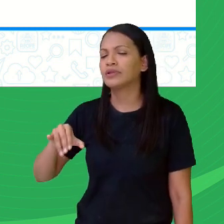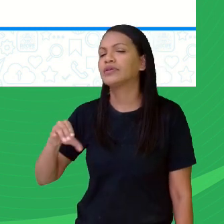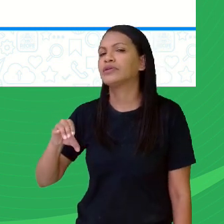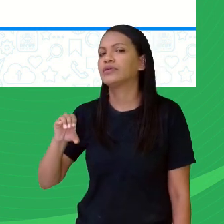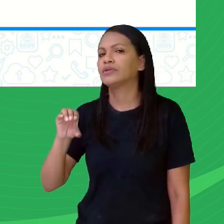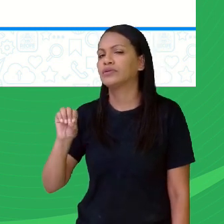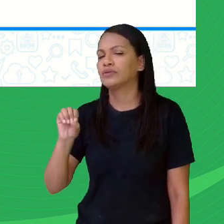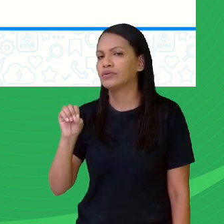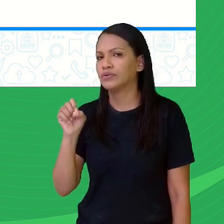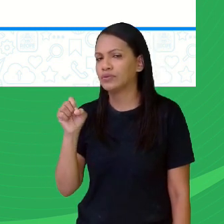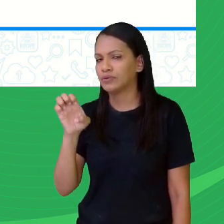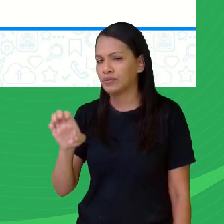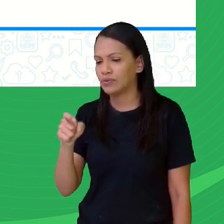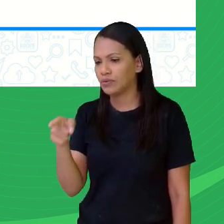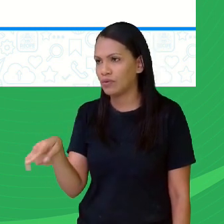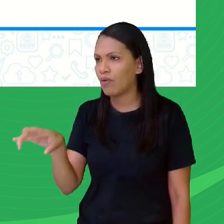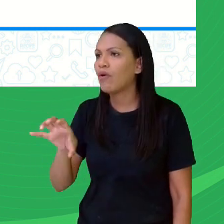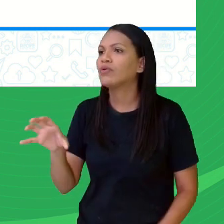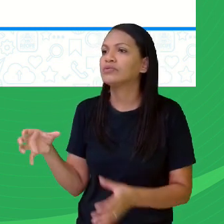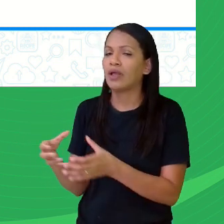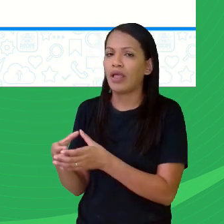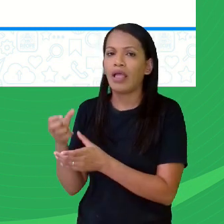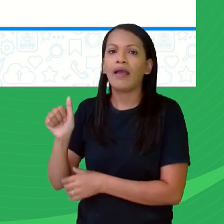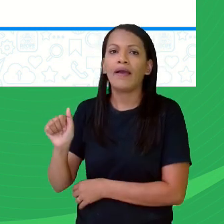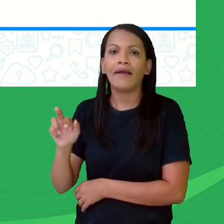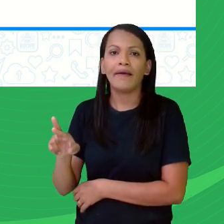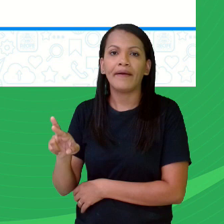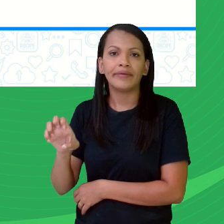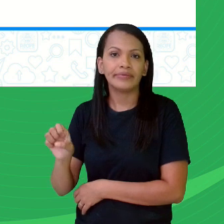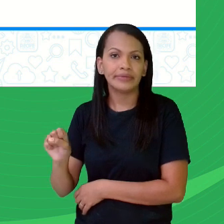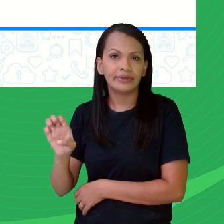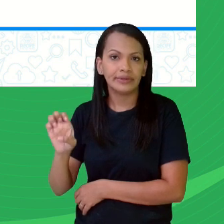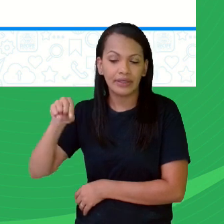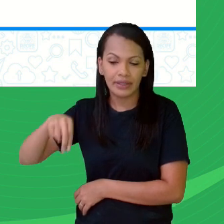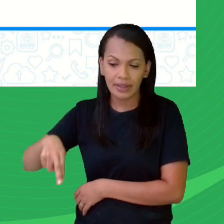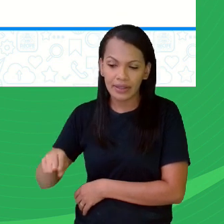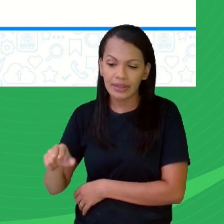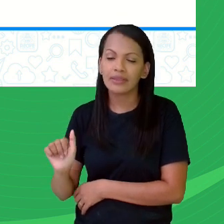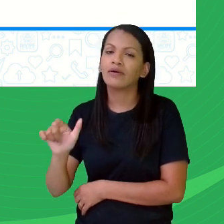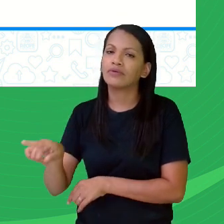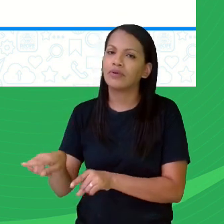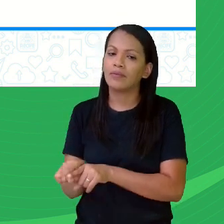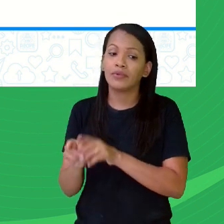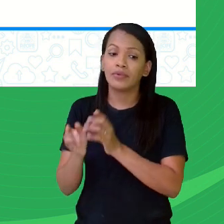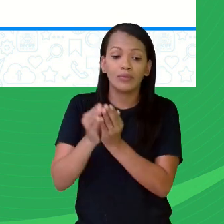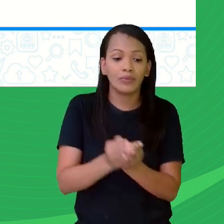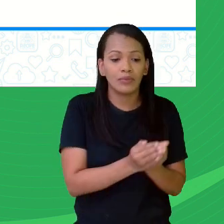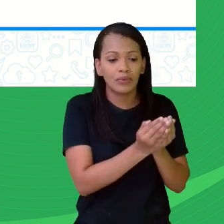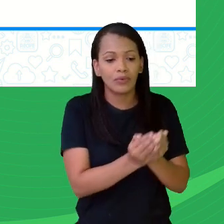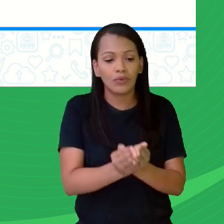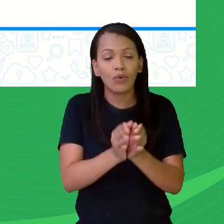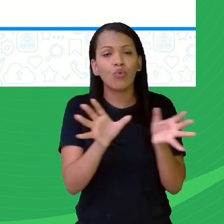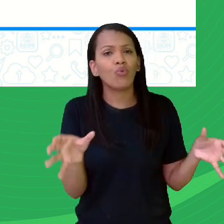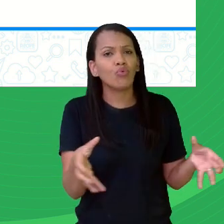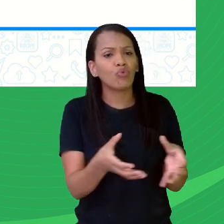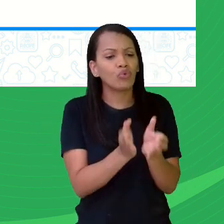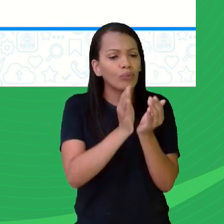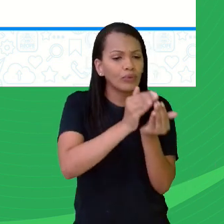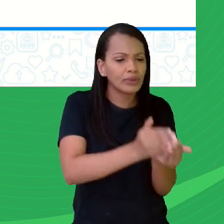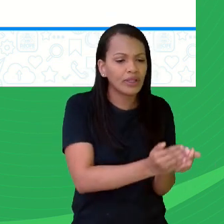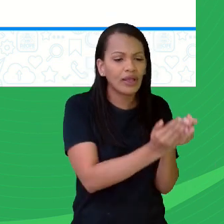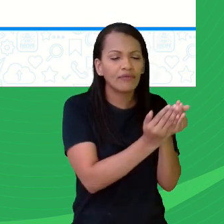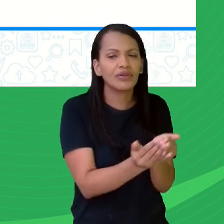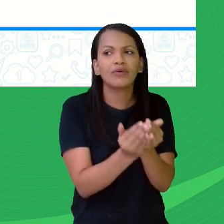navios, uma frota, é uma frota, tá aí no mar, uma frota. Então, é uma frota de